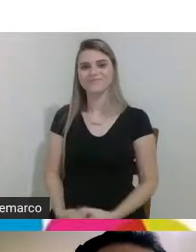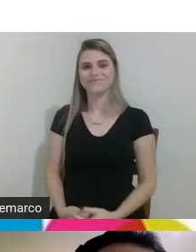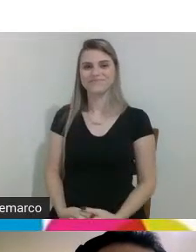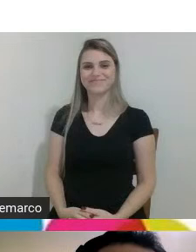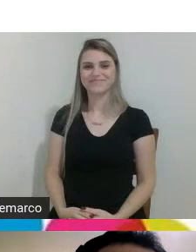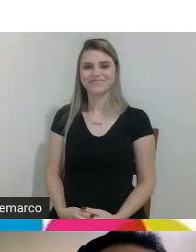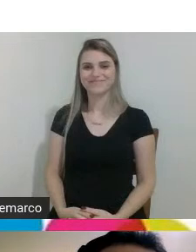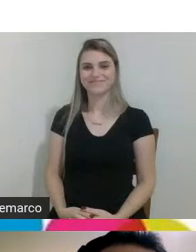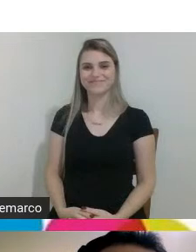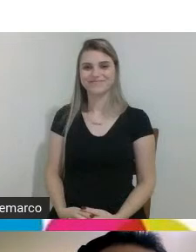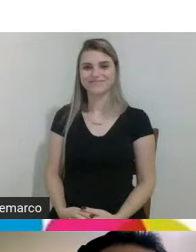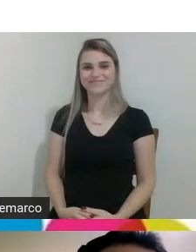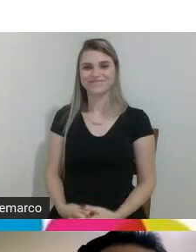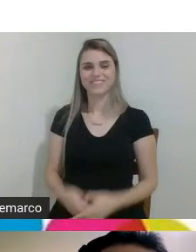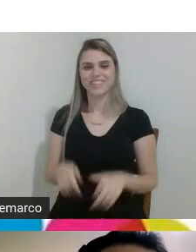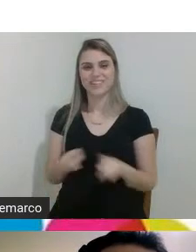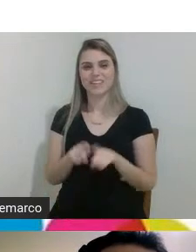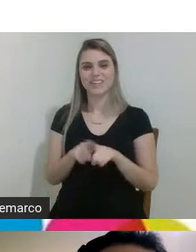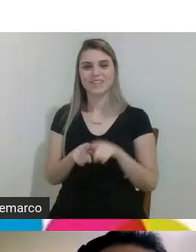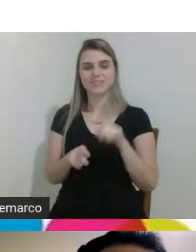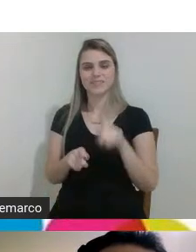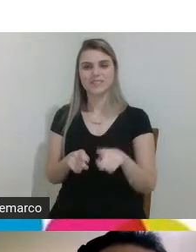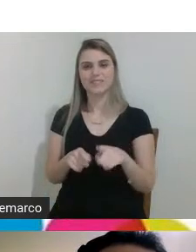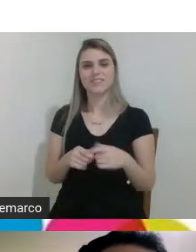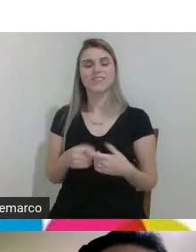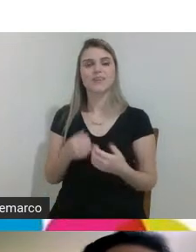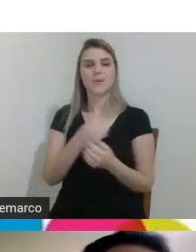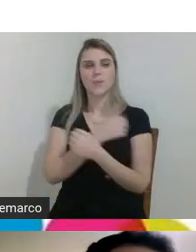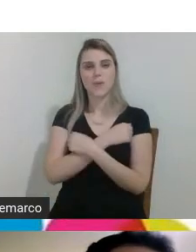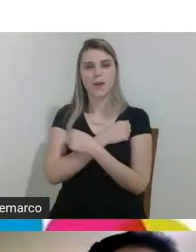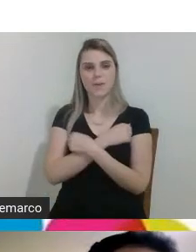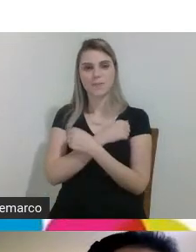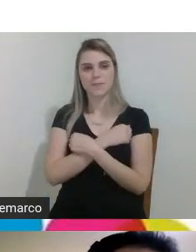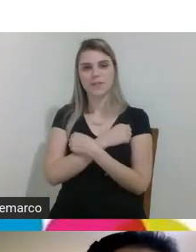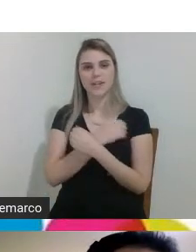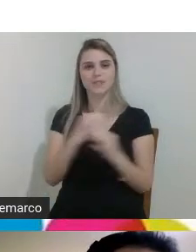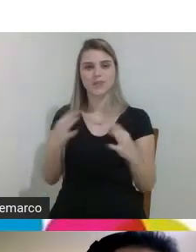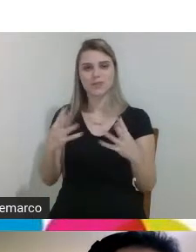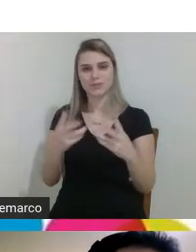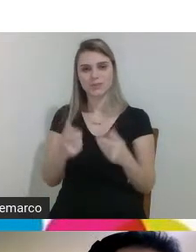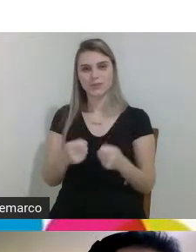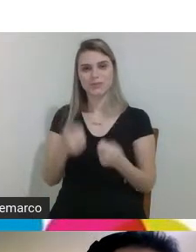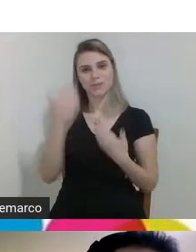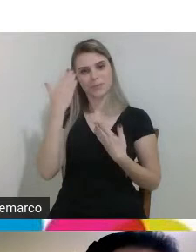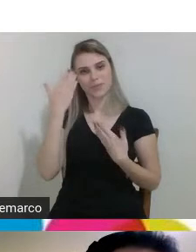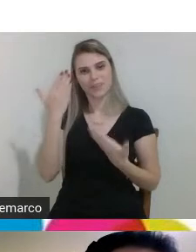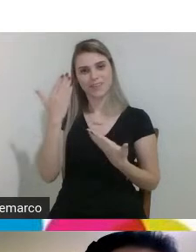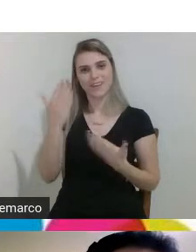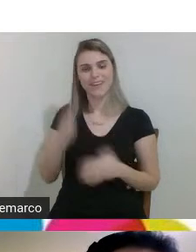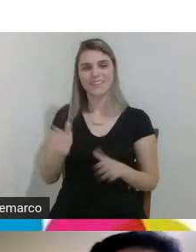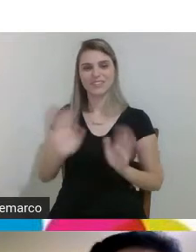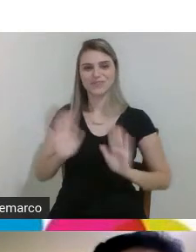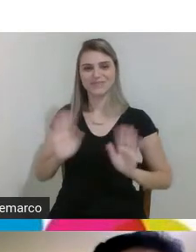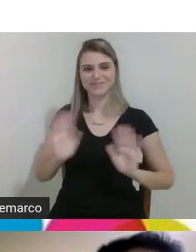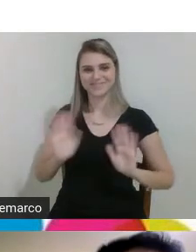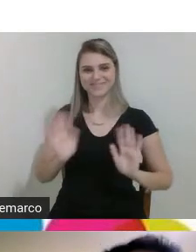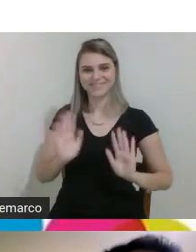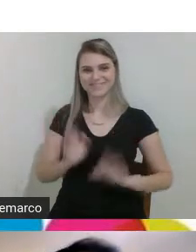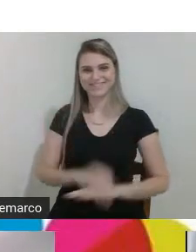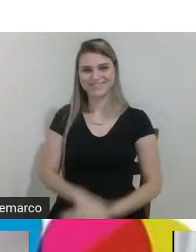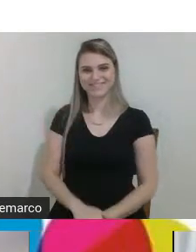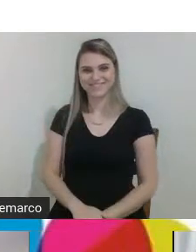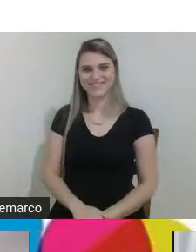outra pra você também e um grande abraço pra todo mundo obrigada gente tchau tchau